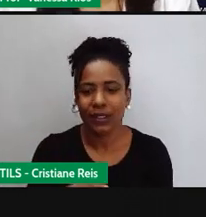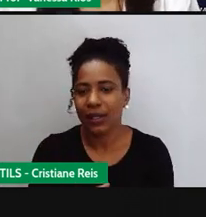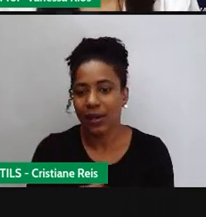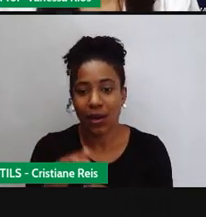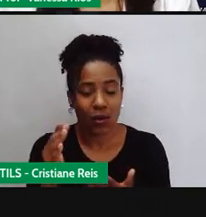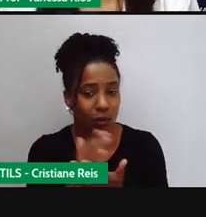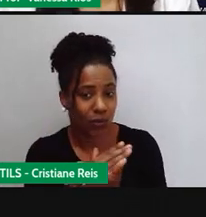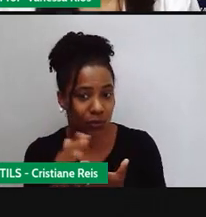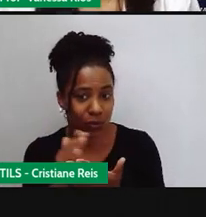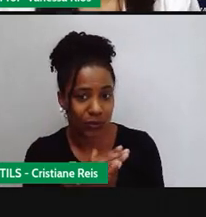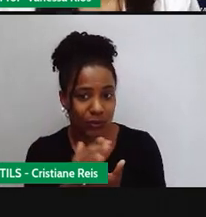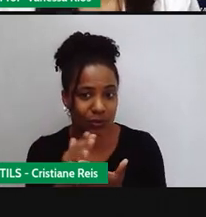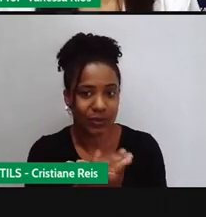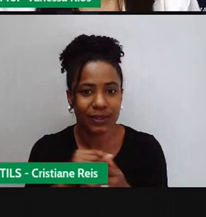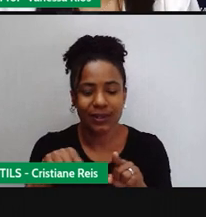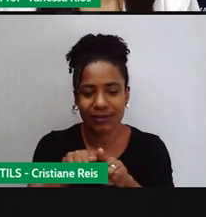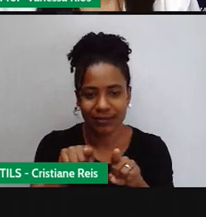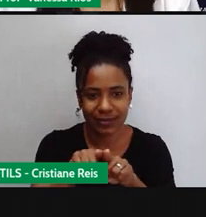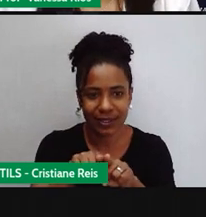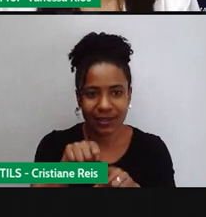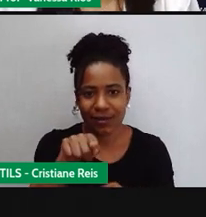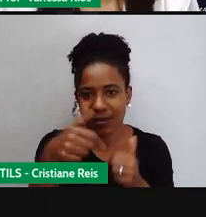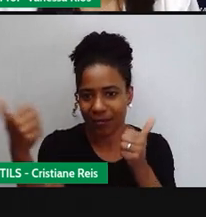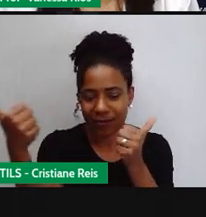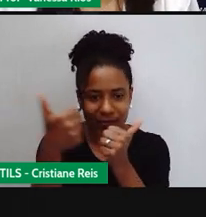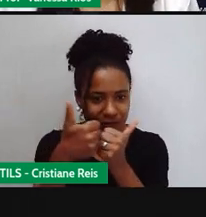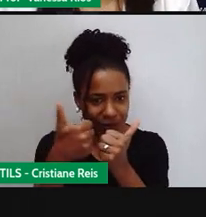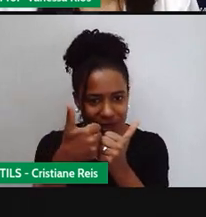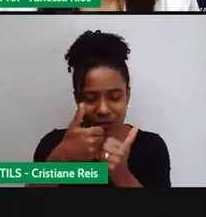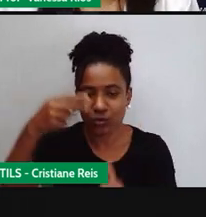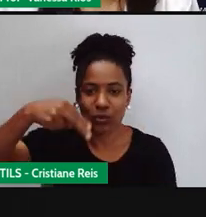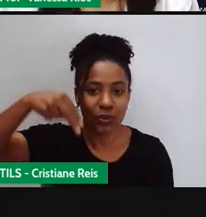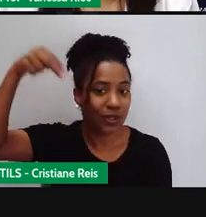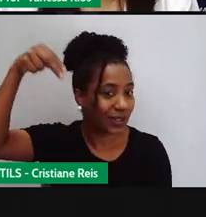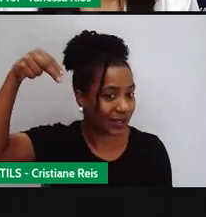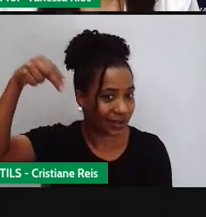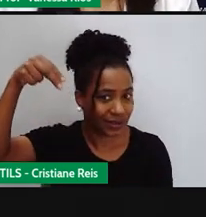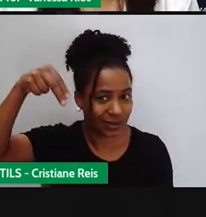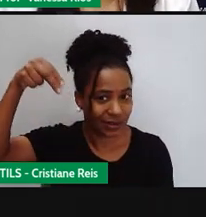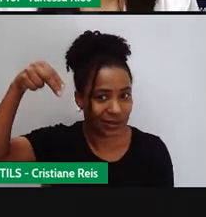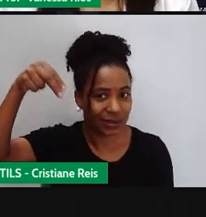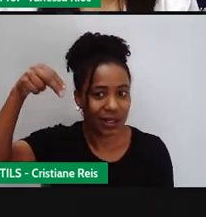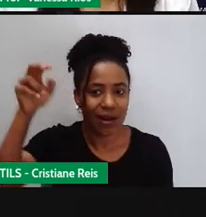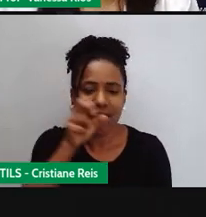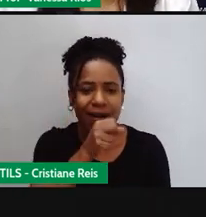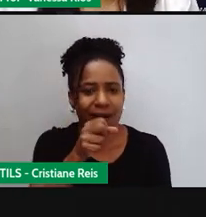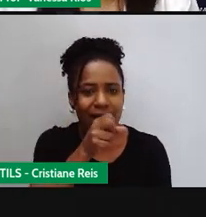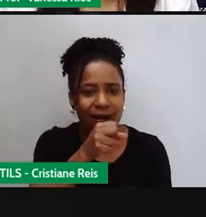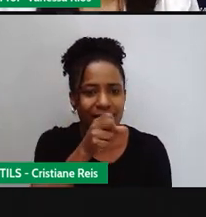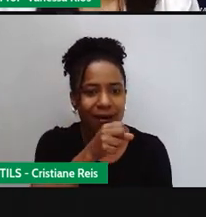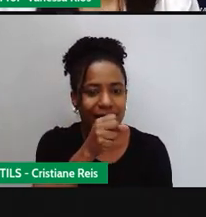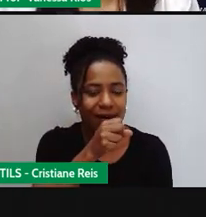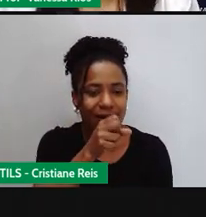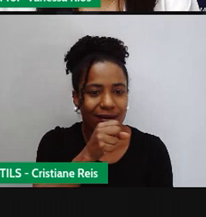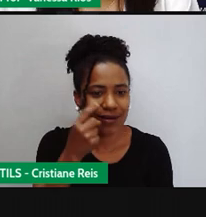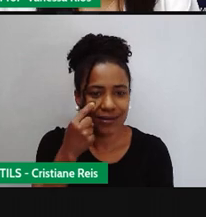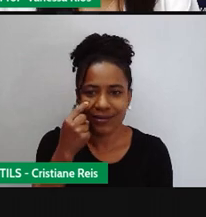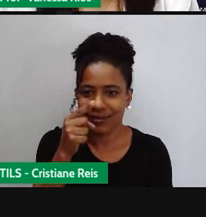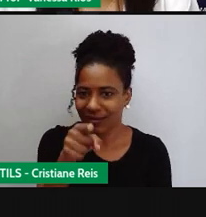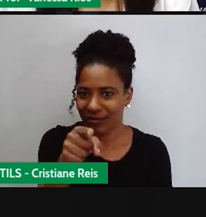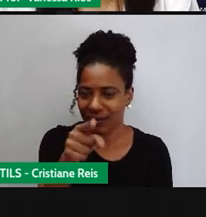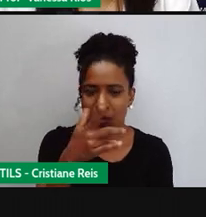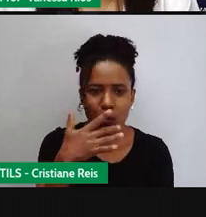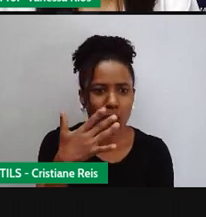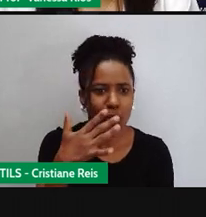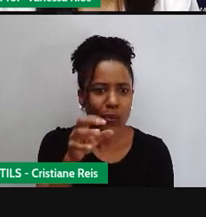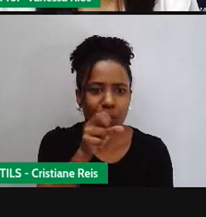parte aqui, ó, na nossa região, na região nordeste, onde aparece a cor laranja, aqui entre os